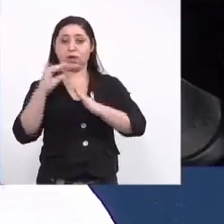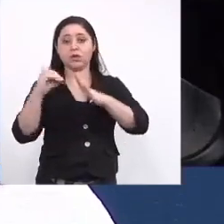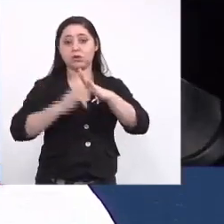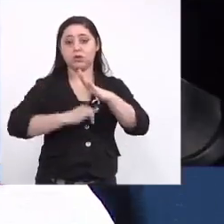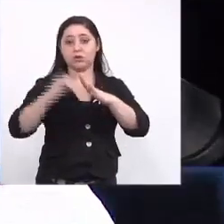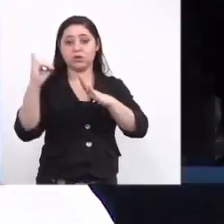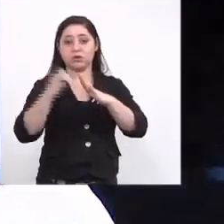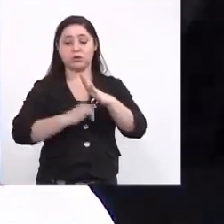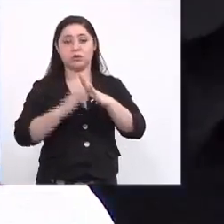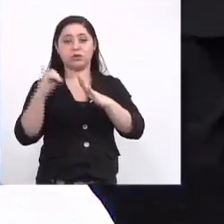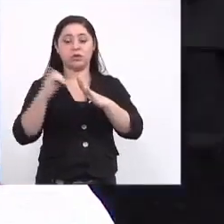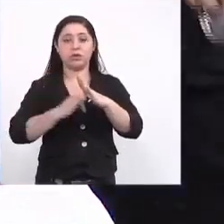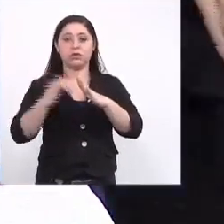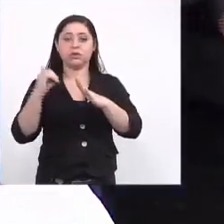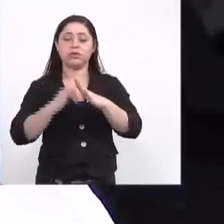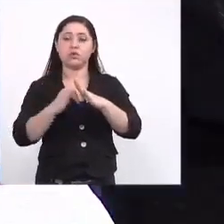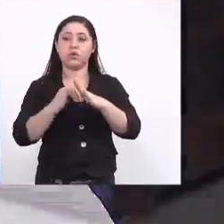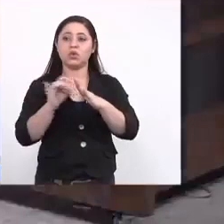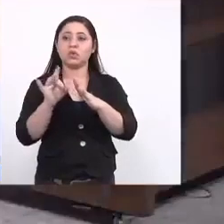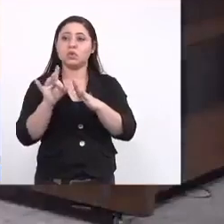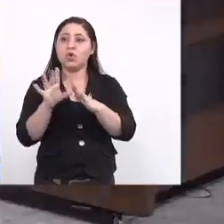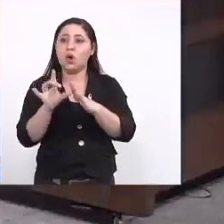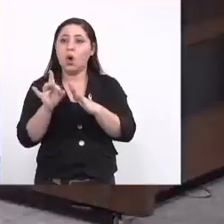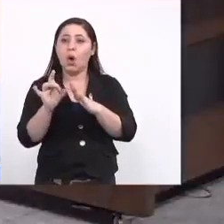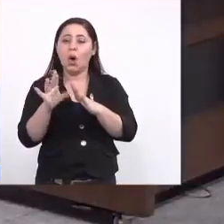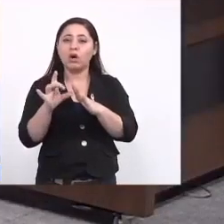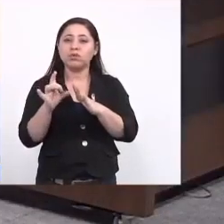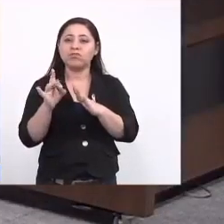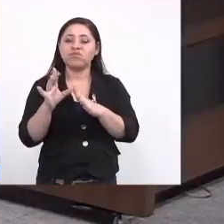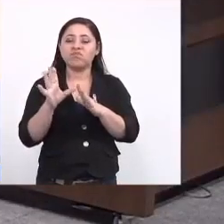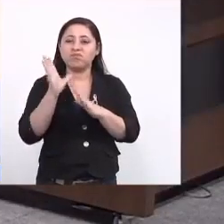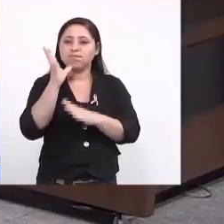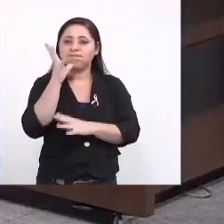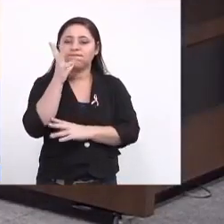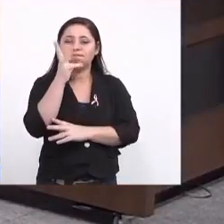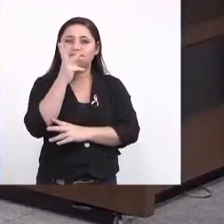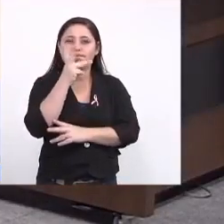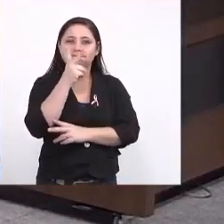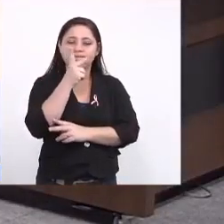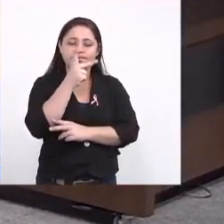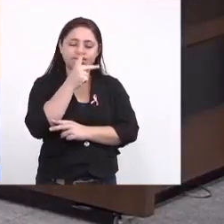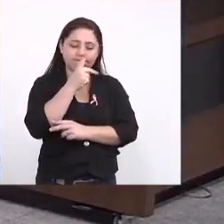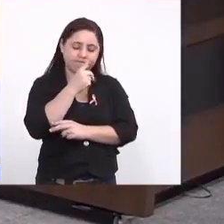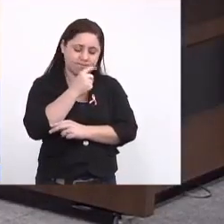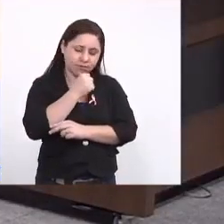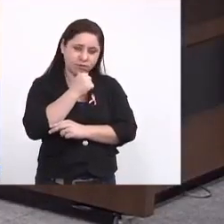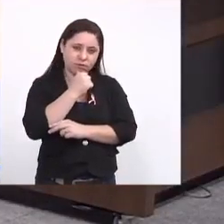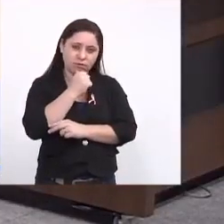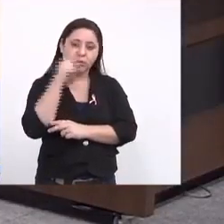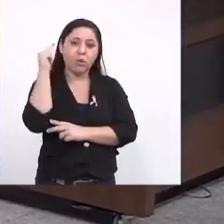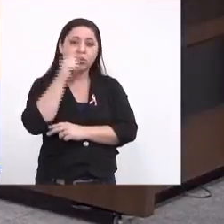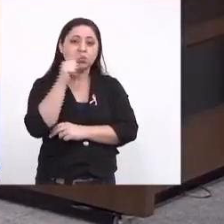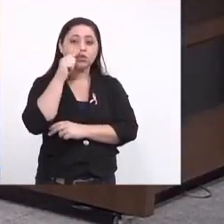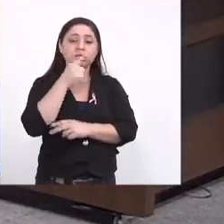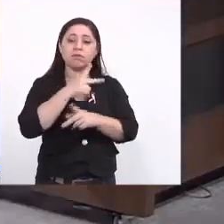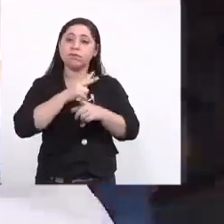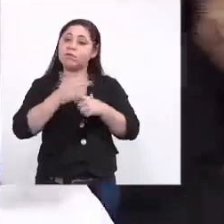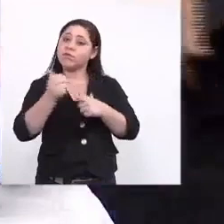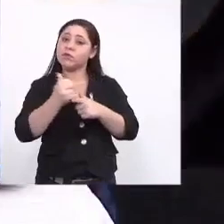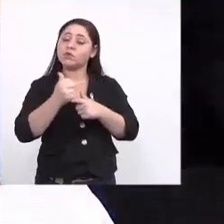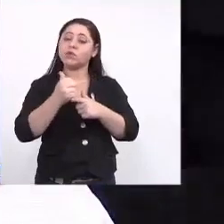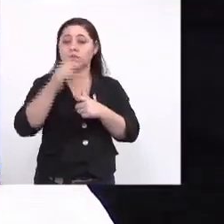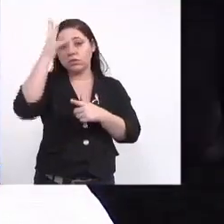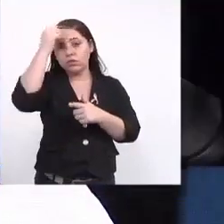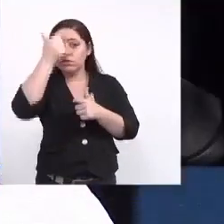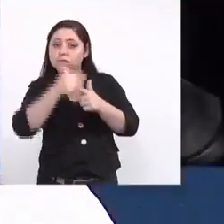instituições isoladas provavelmente demorariam muito mais tempo para conseguir. Então, trabalhando